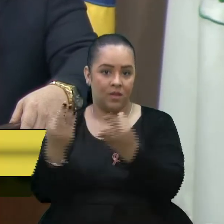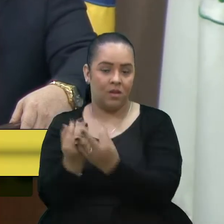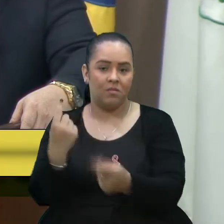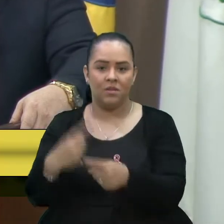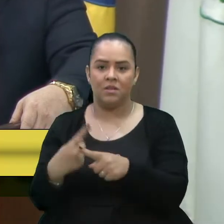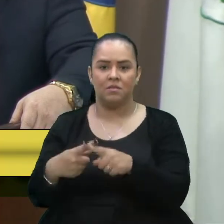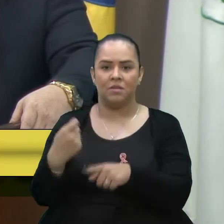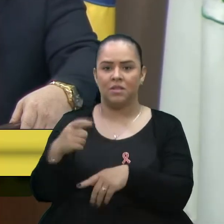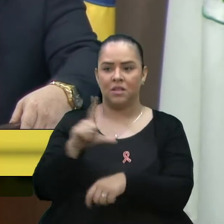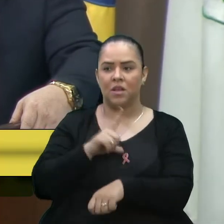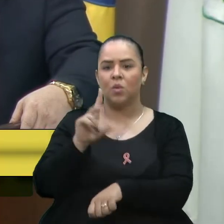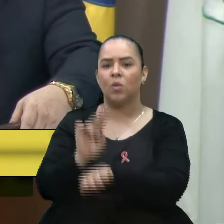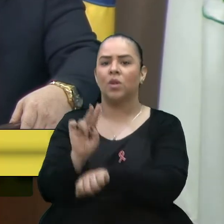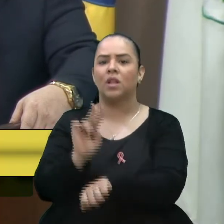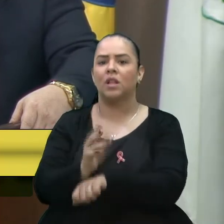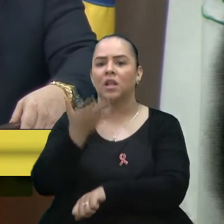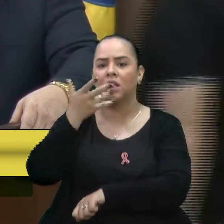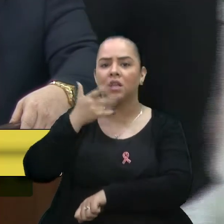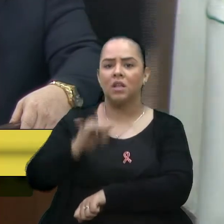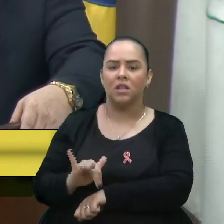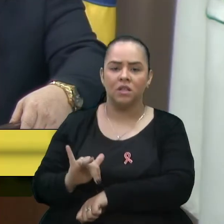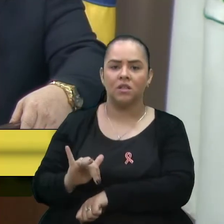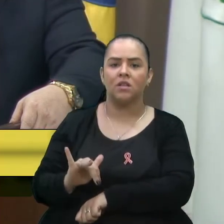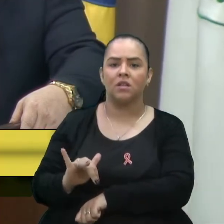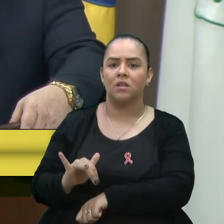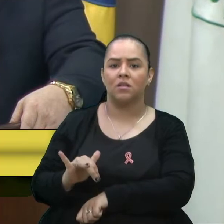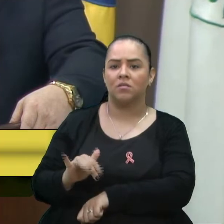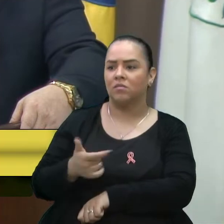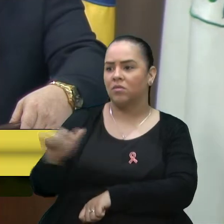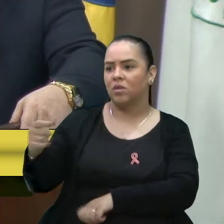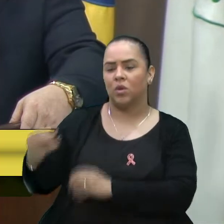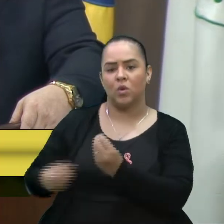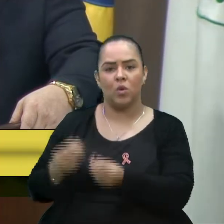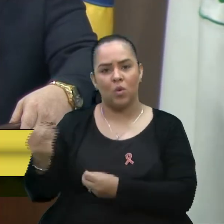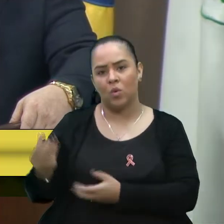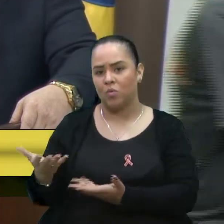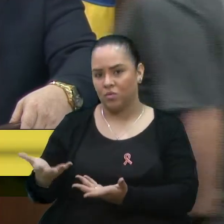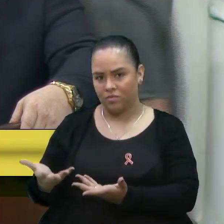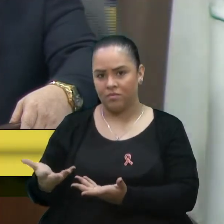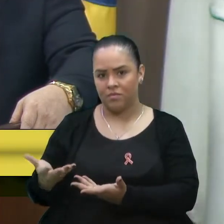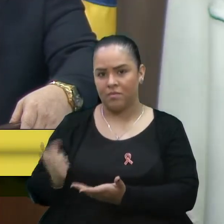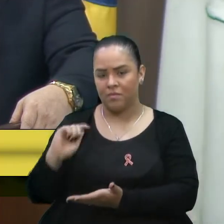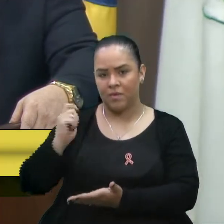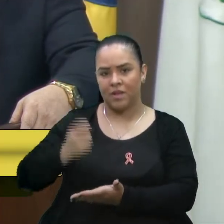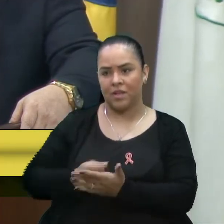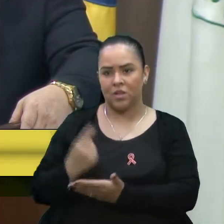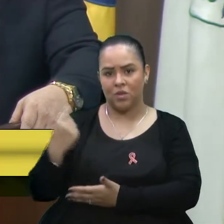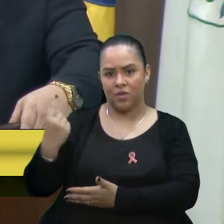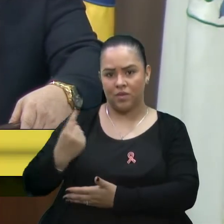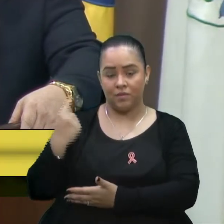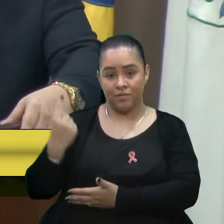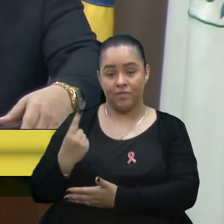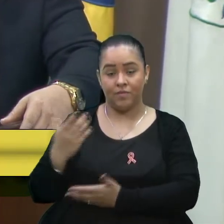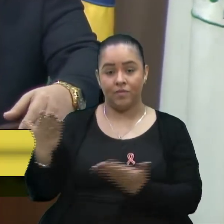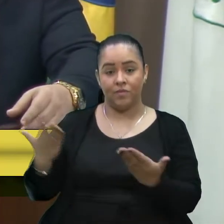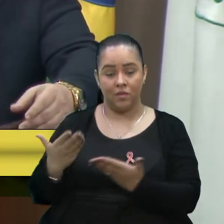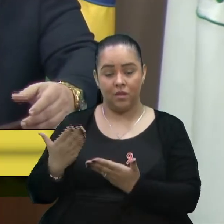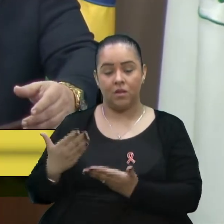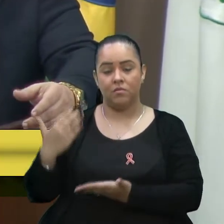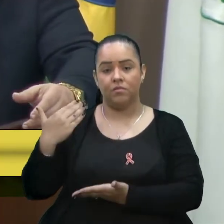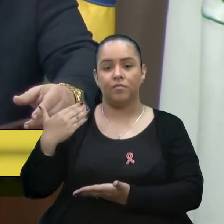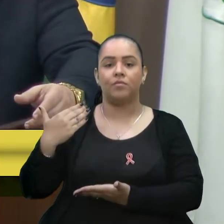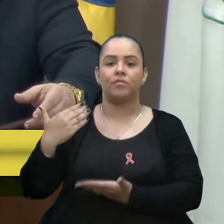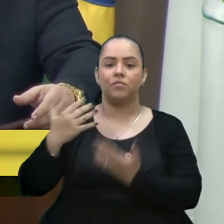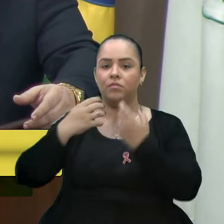cuidando da criança e, infelizmente, ela não tem condições hoje de pagar sozinha. Hoje, a Secretaria da